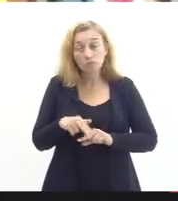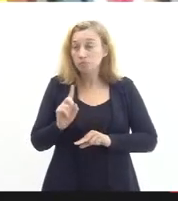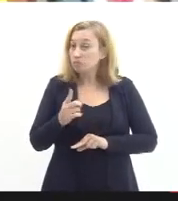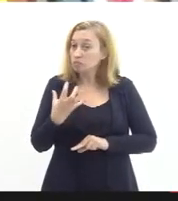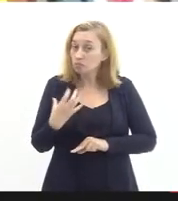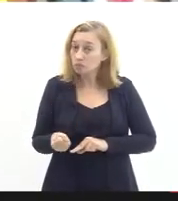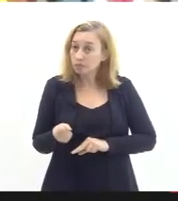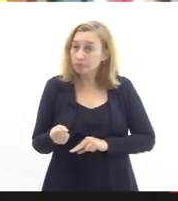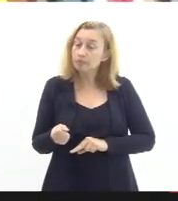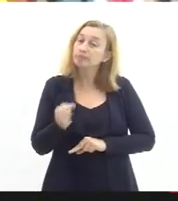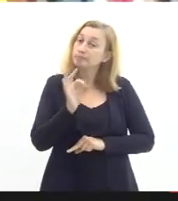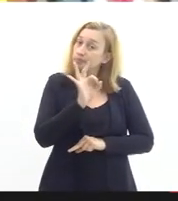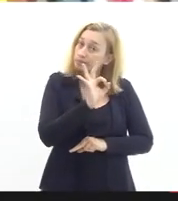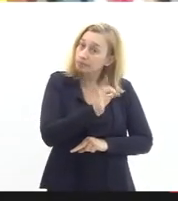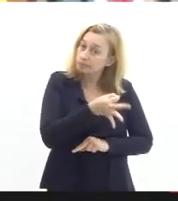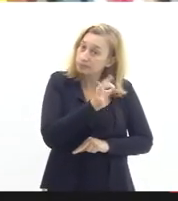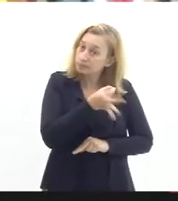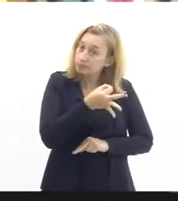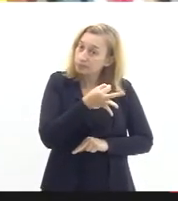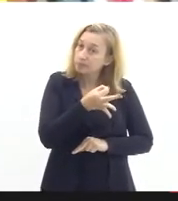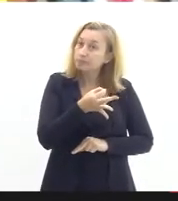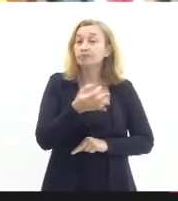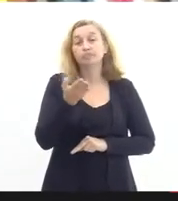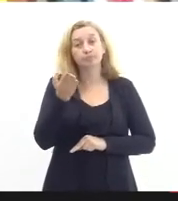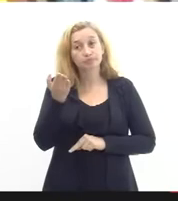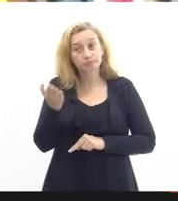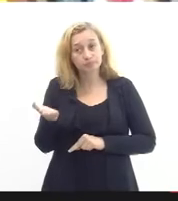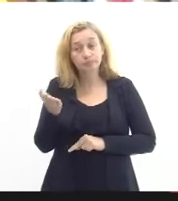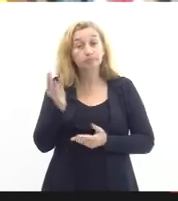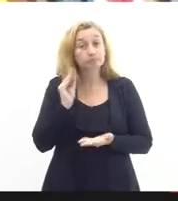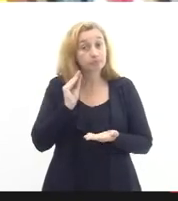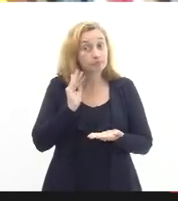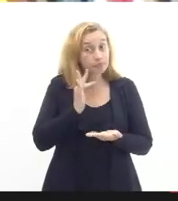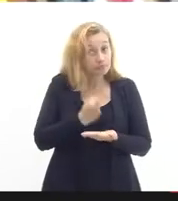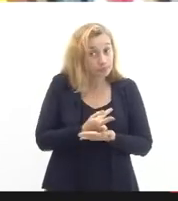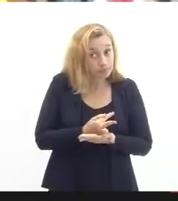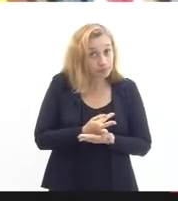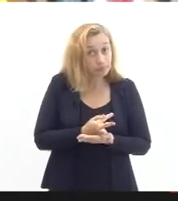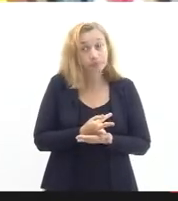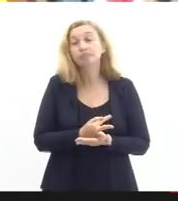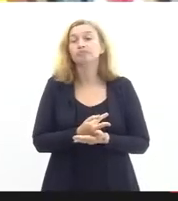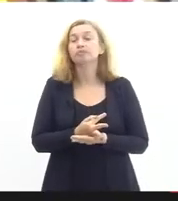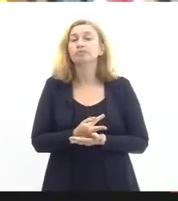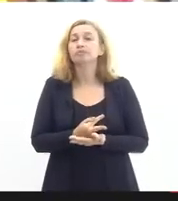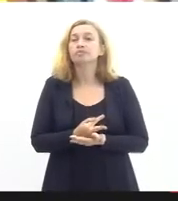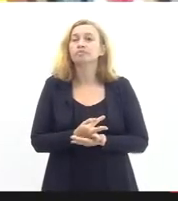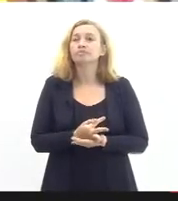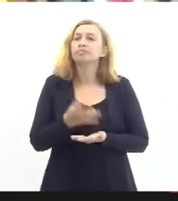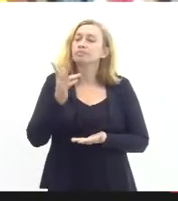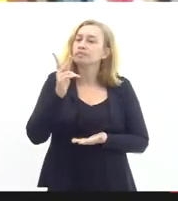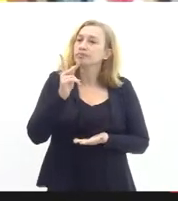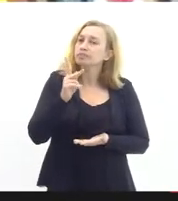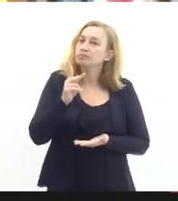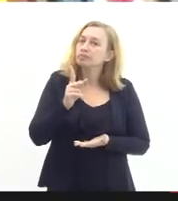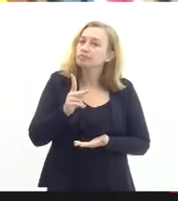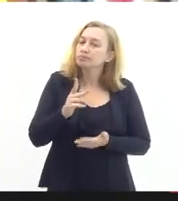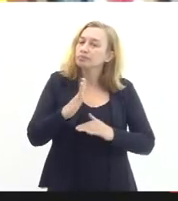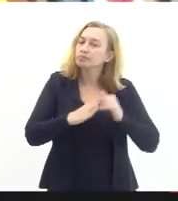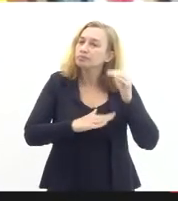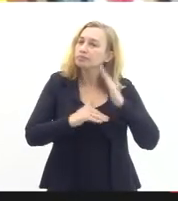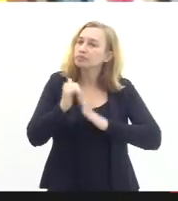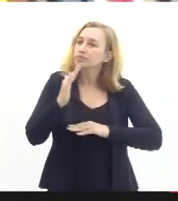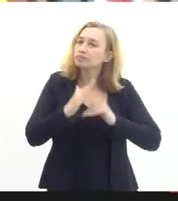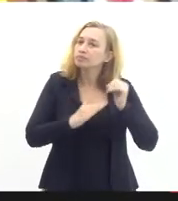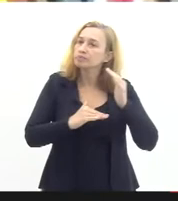defendo é justamente esse a falta de profissionais que tem